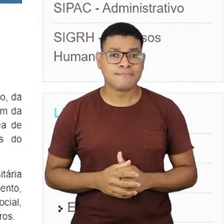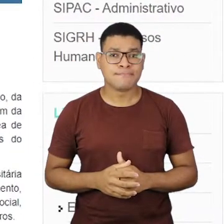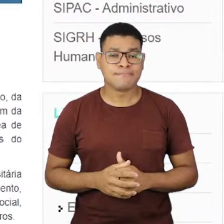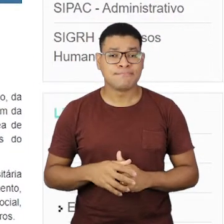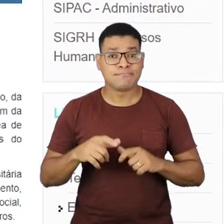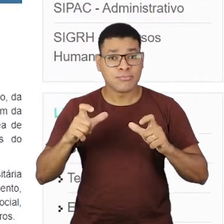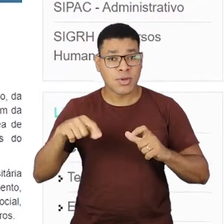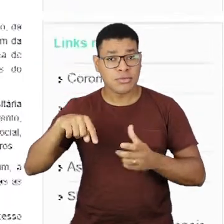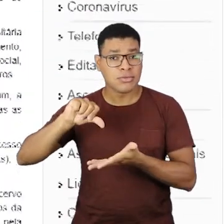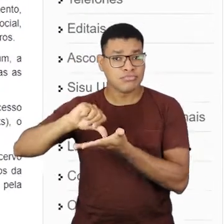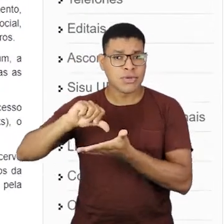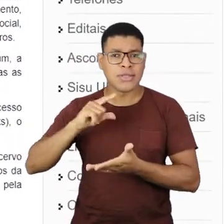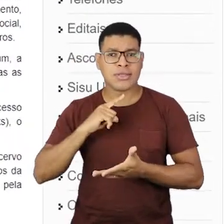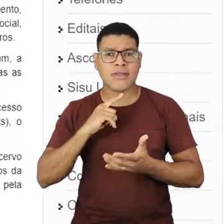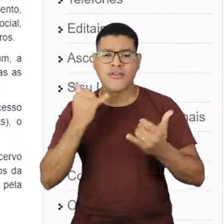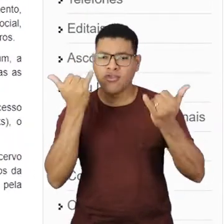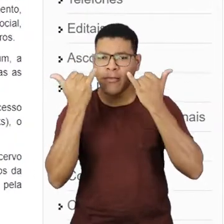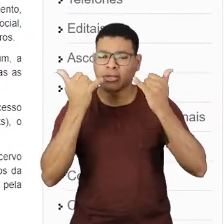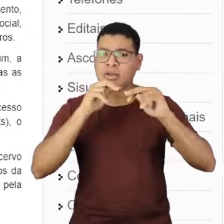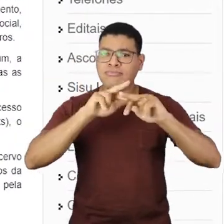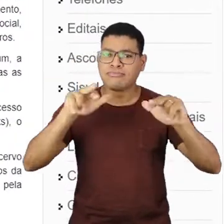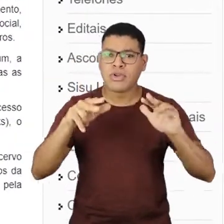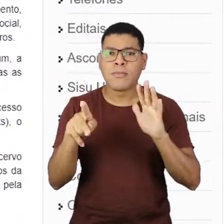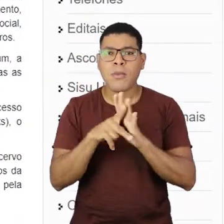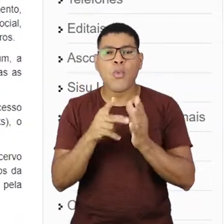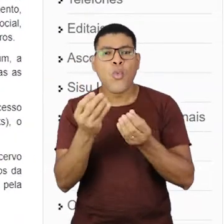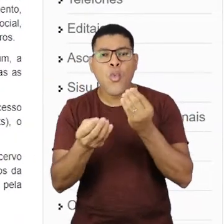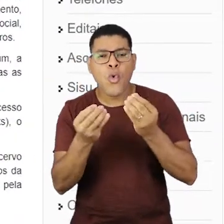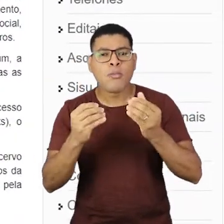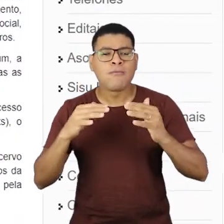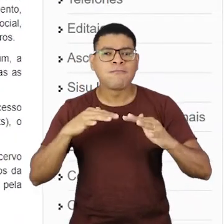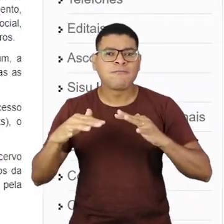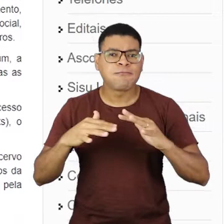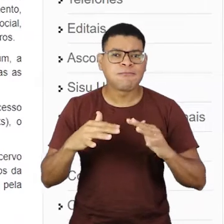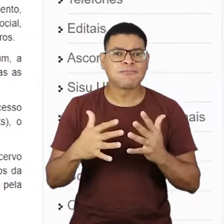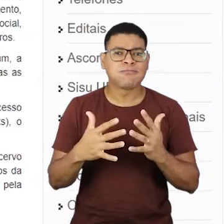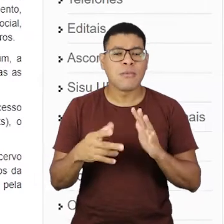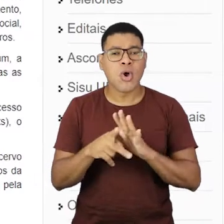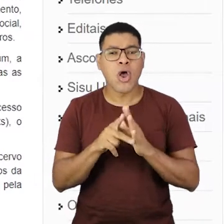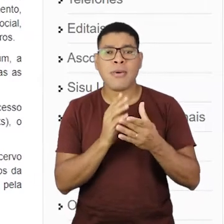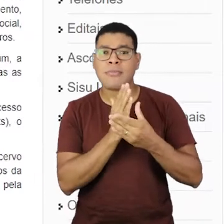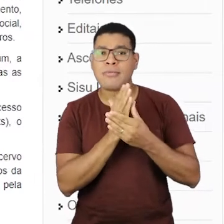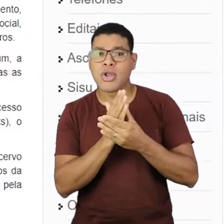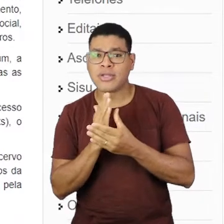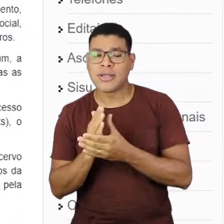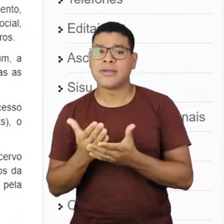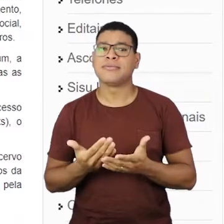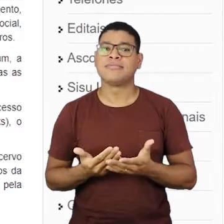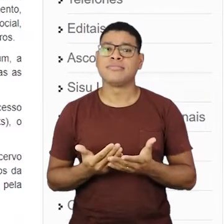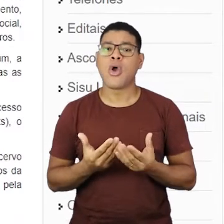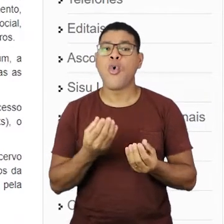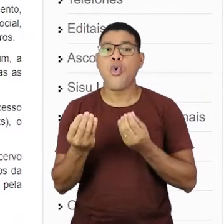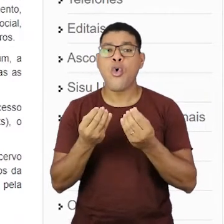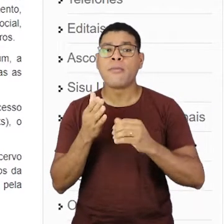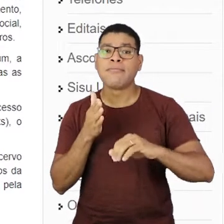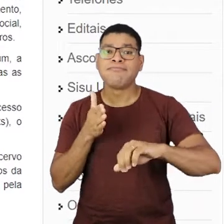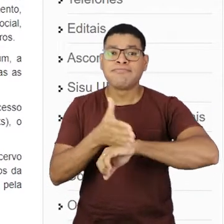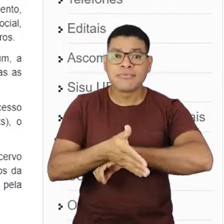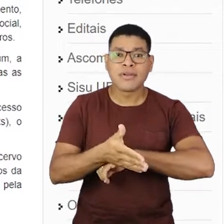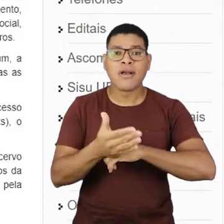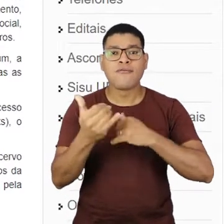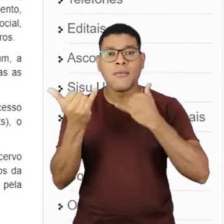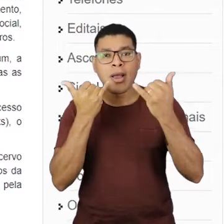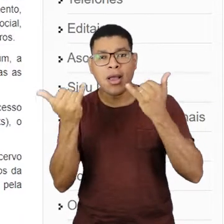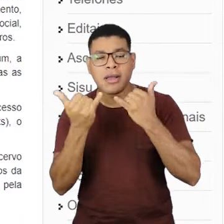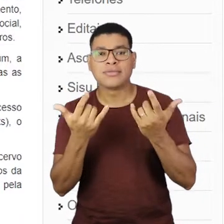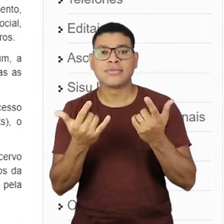nesse campo, nós temos informações sobre o funcionamento da nossa biblioteca, como se dá